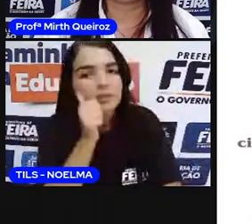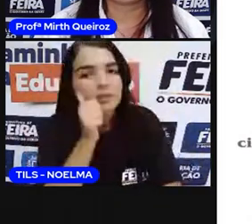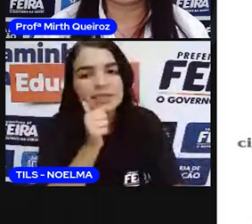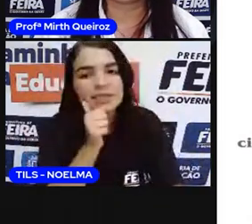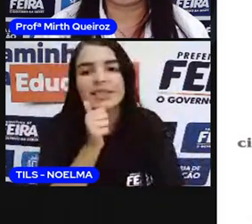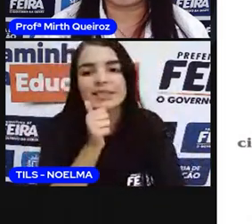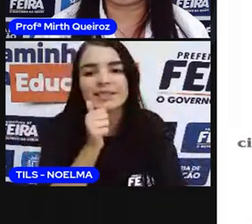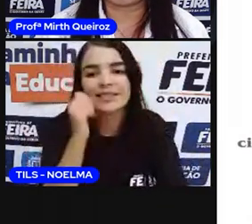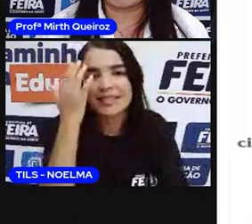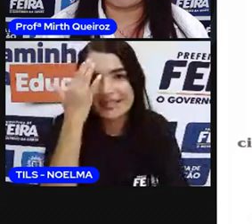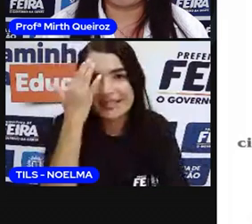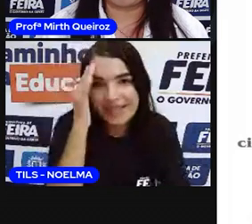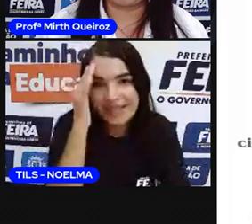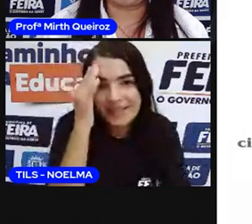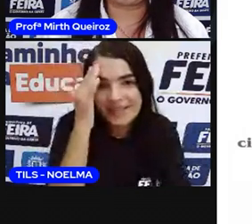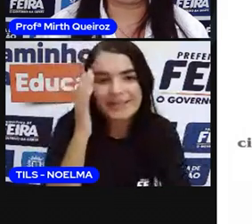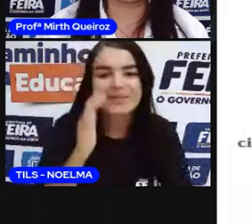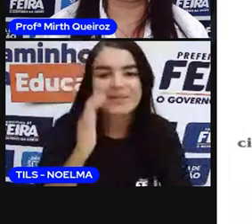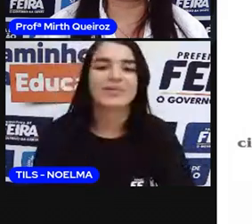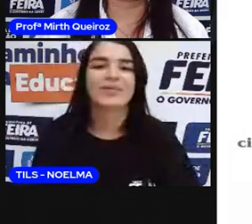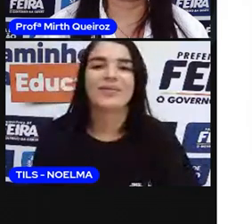letrinha, o o e o a, certo?